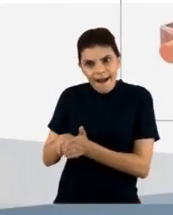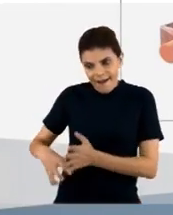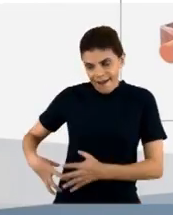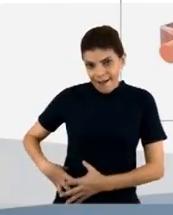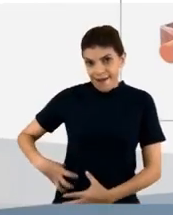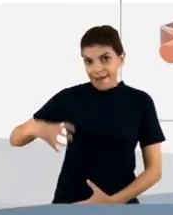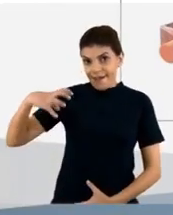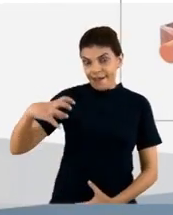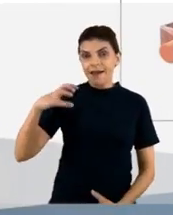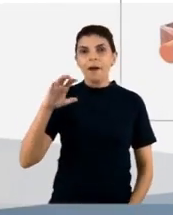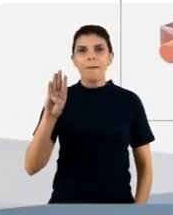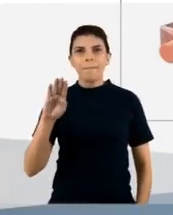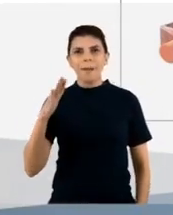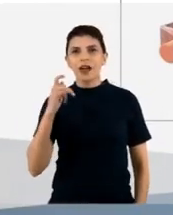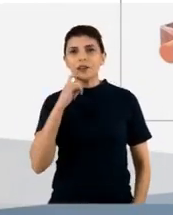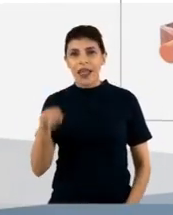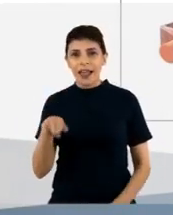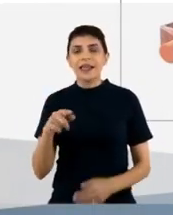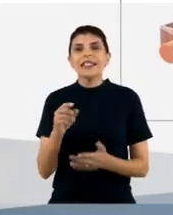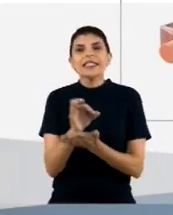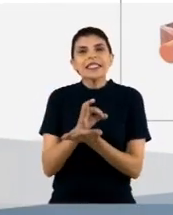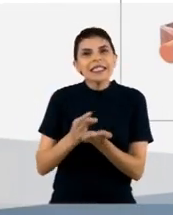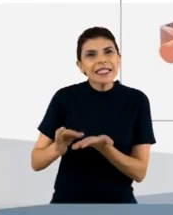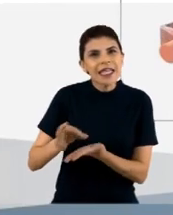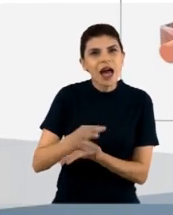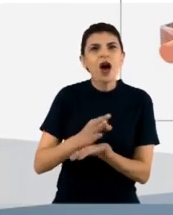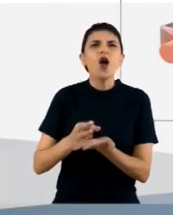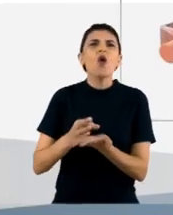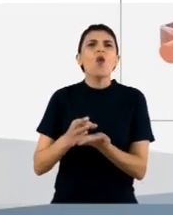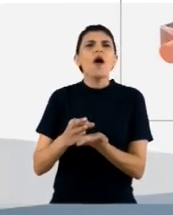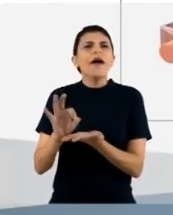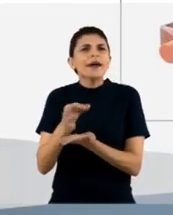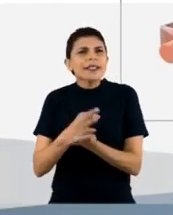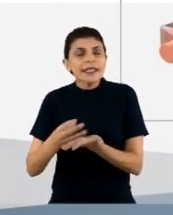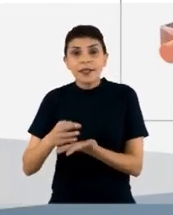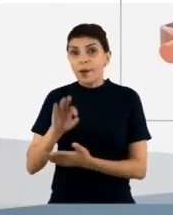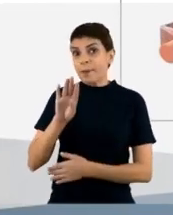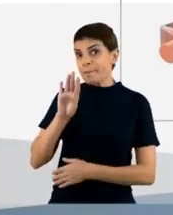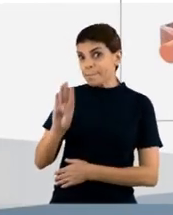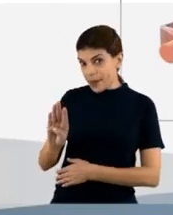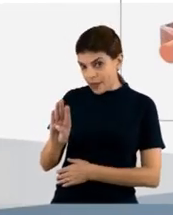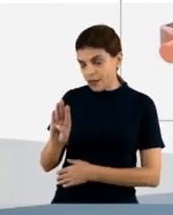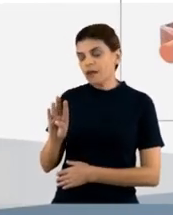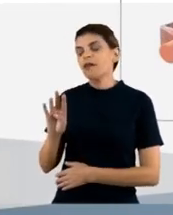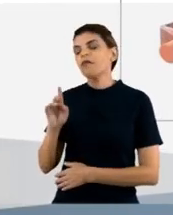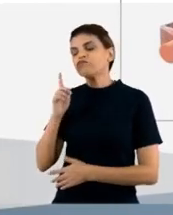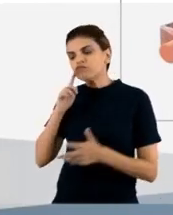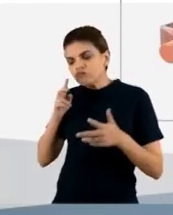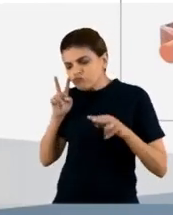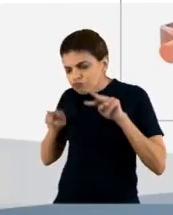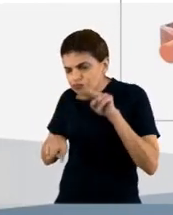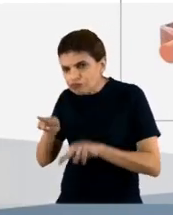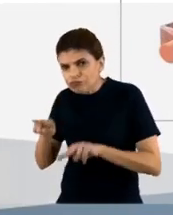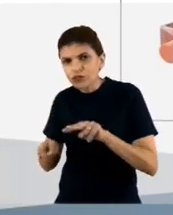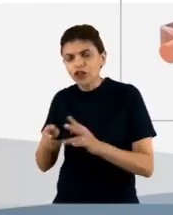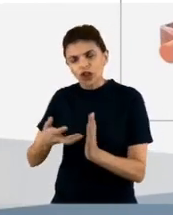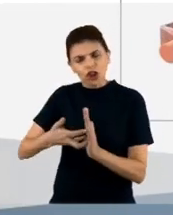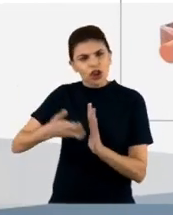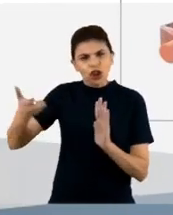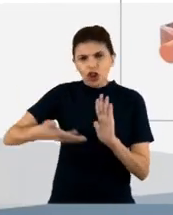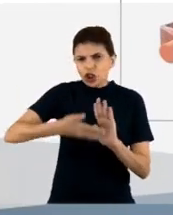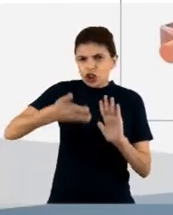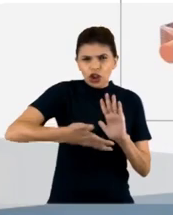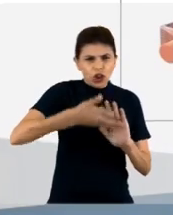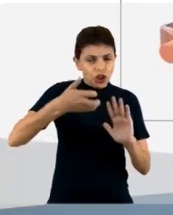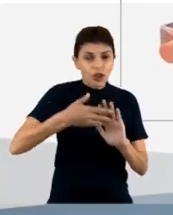células B desses animais, né? É um processo um tanto quanto aleatório. Na verdade, nós tiramos todas